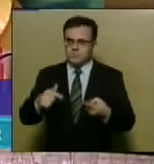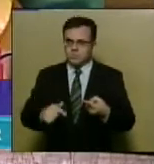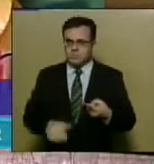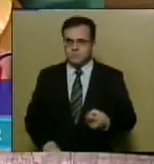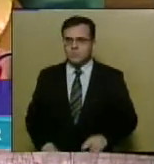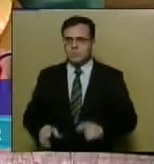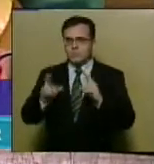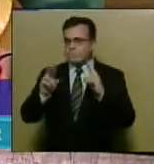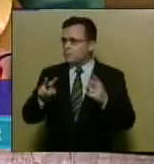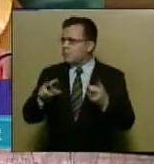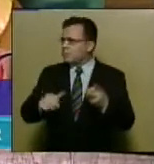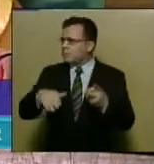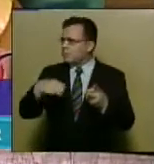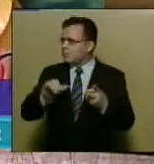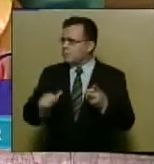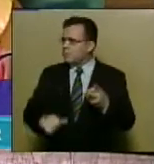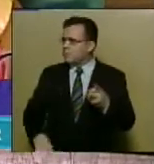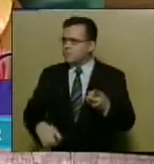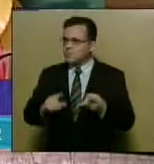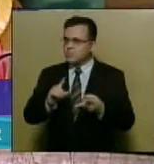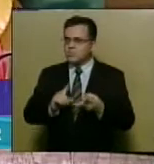autoria da deputada Maria Mendonça.